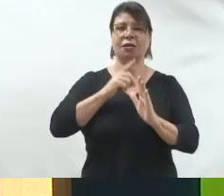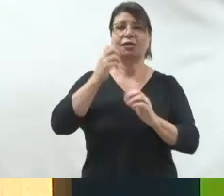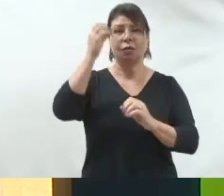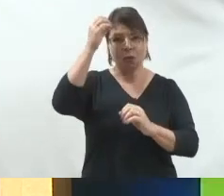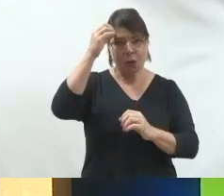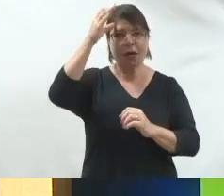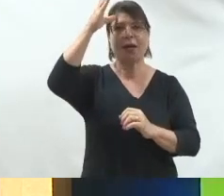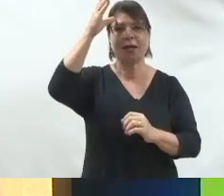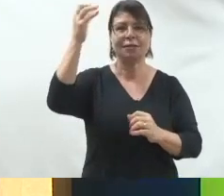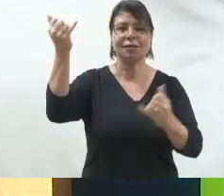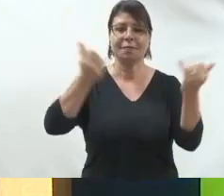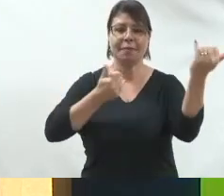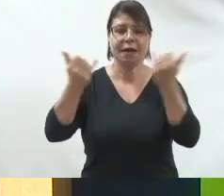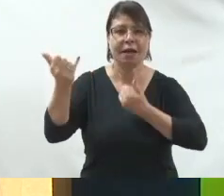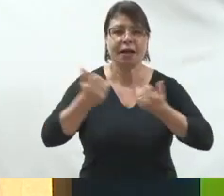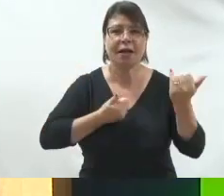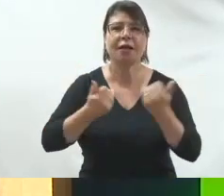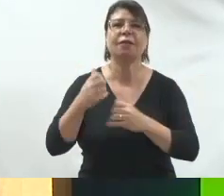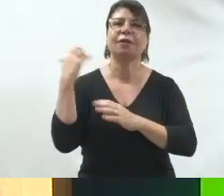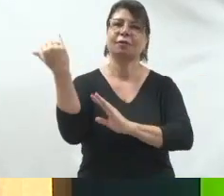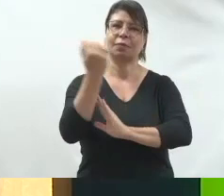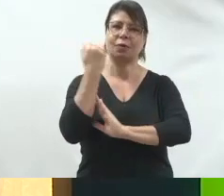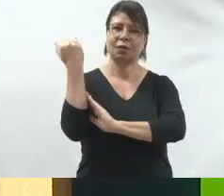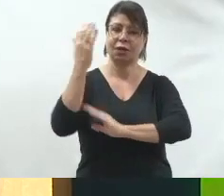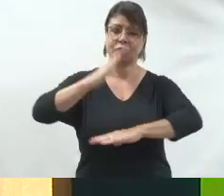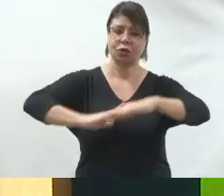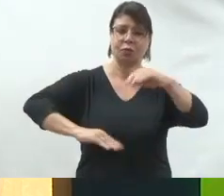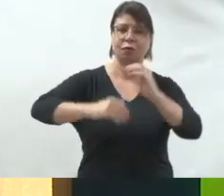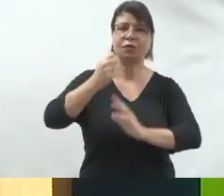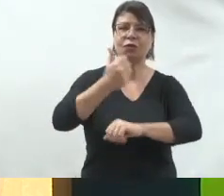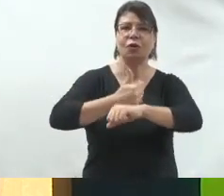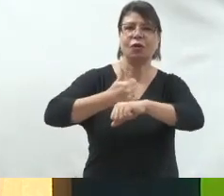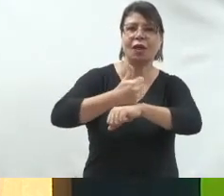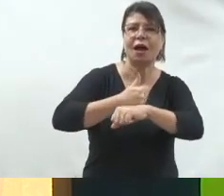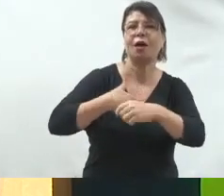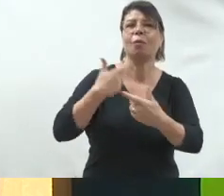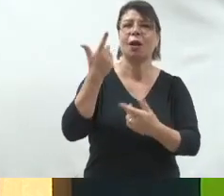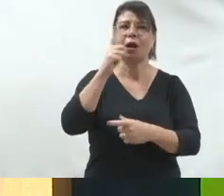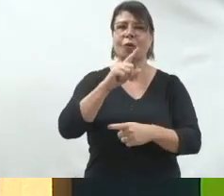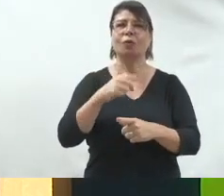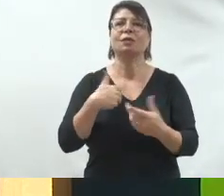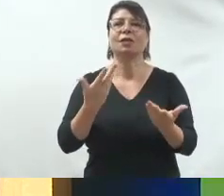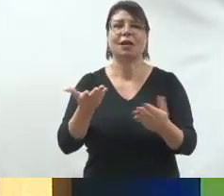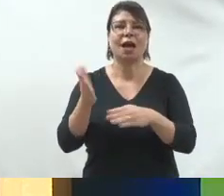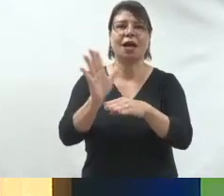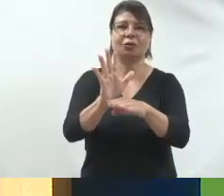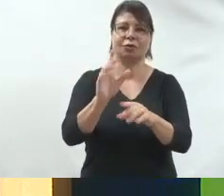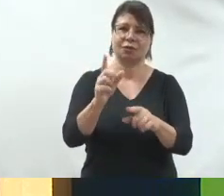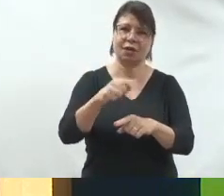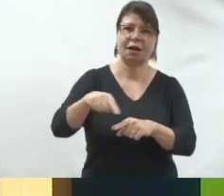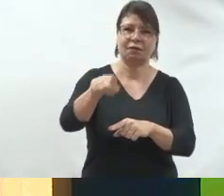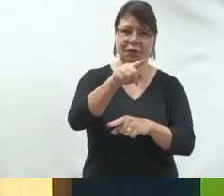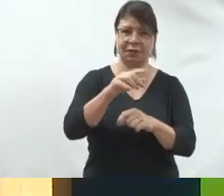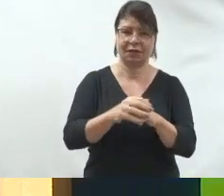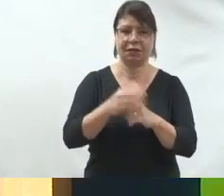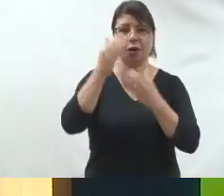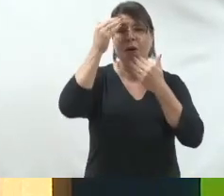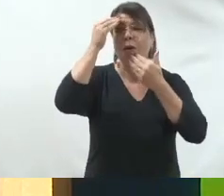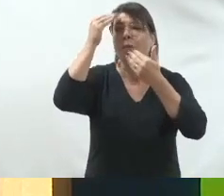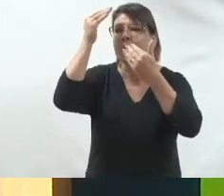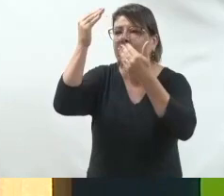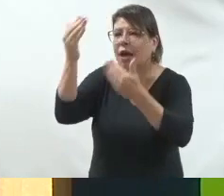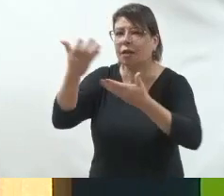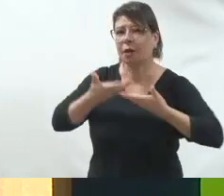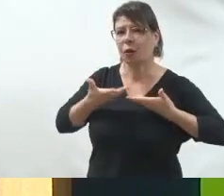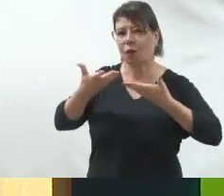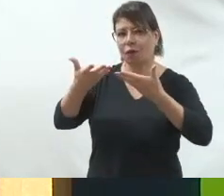nenhuma além de ser muito profissional na área de qualificação vai trazer os resultados que o republicano precisa então agradeço mais uma vez Rosenberg